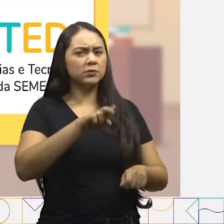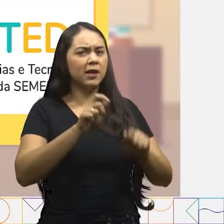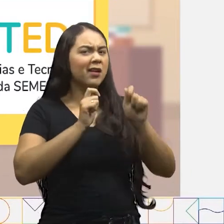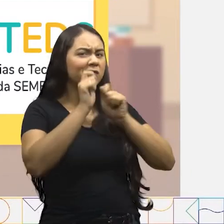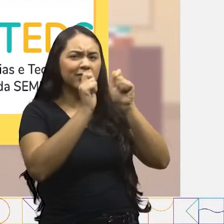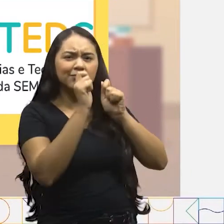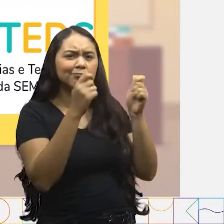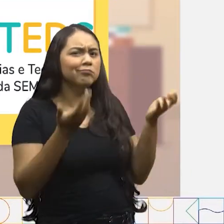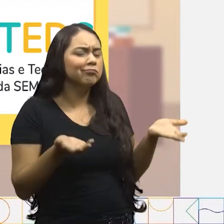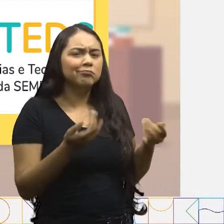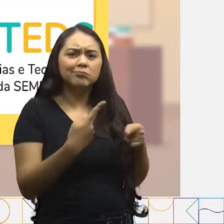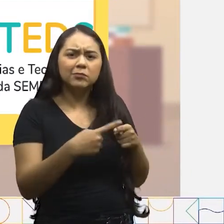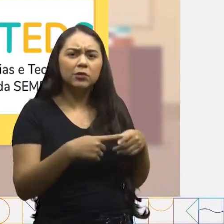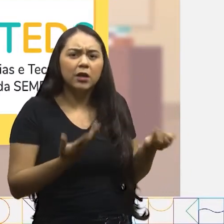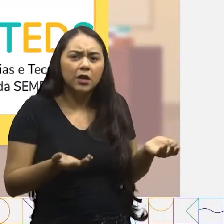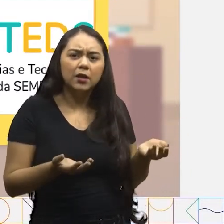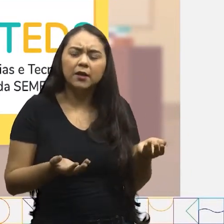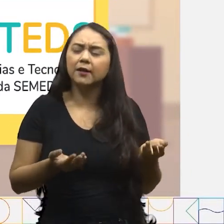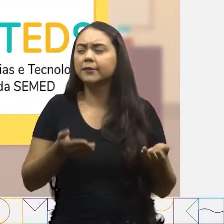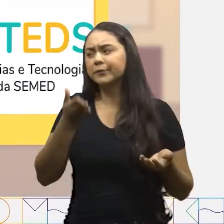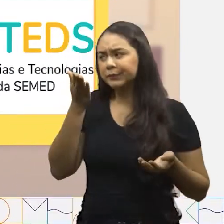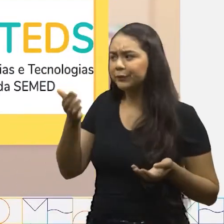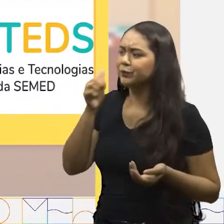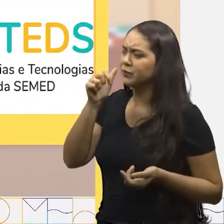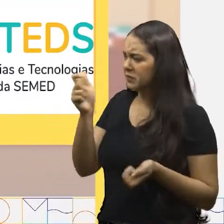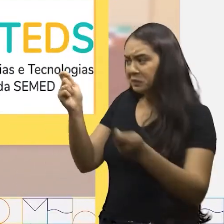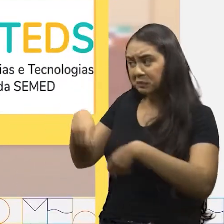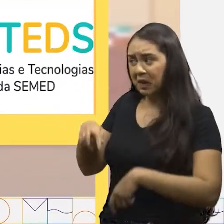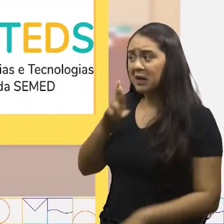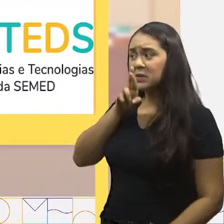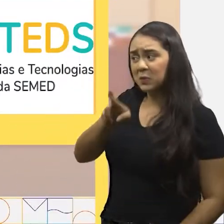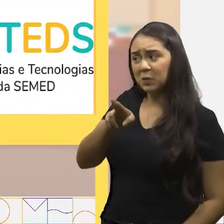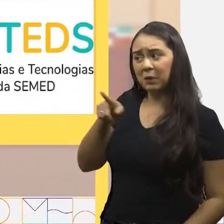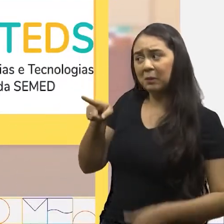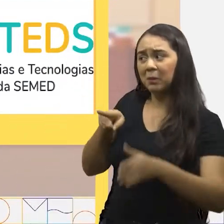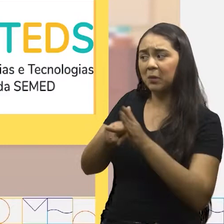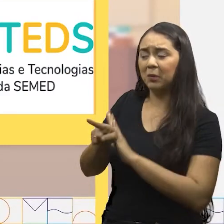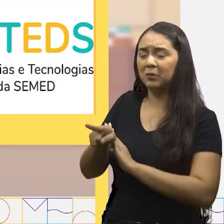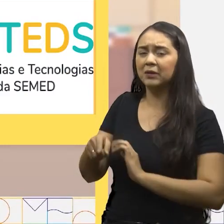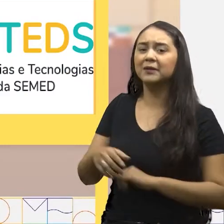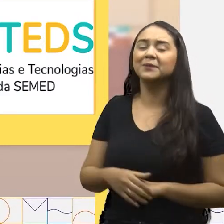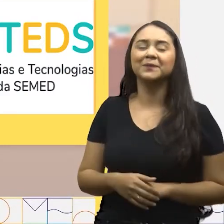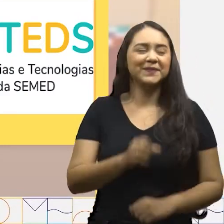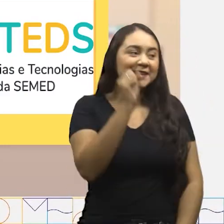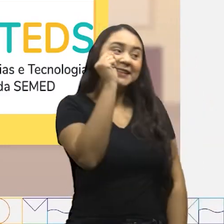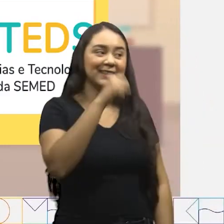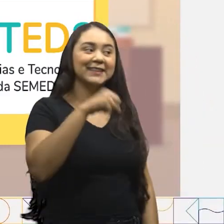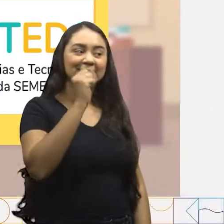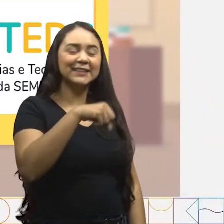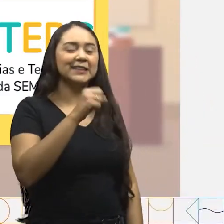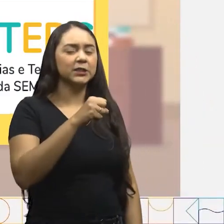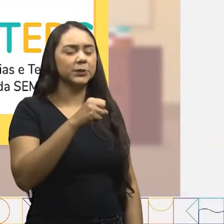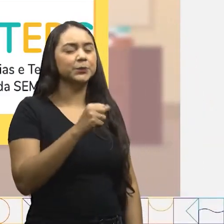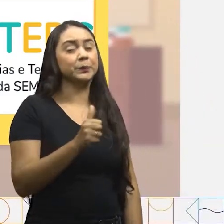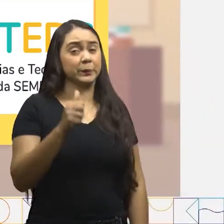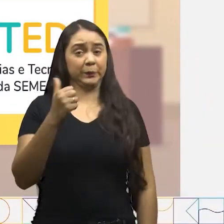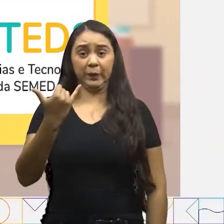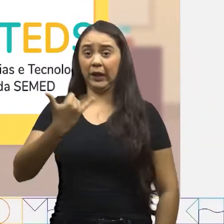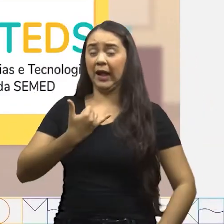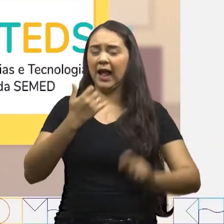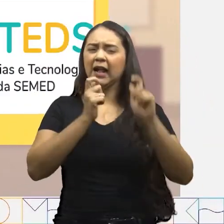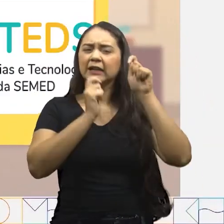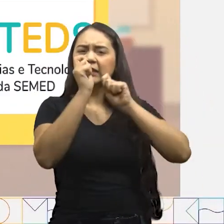fio dental em nossos dentes? Sara, você pode responder a pergunta do João Marcelo? Sim! A